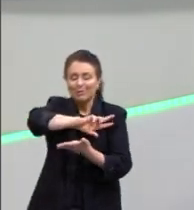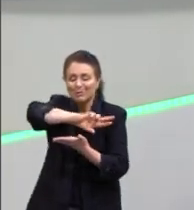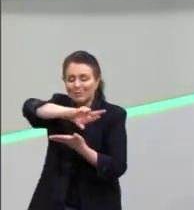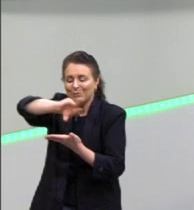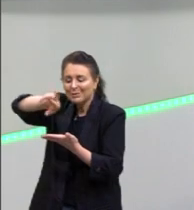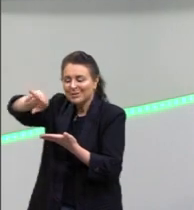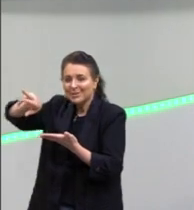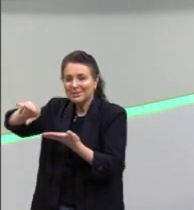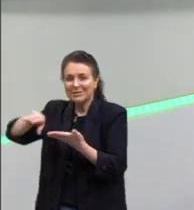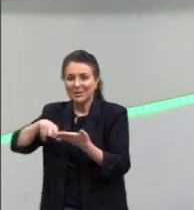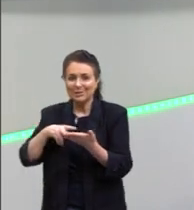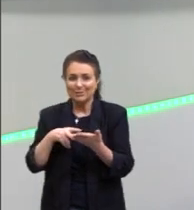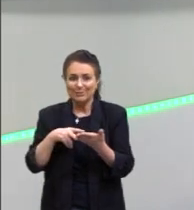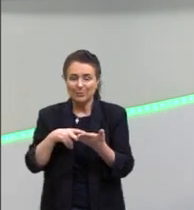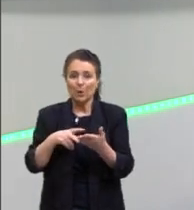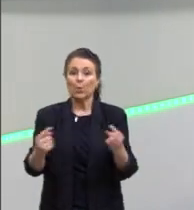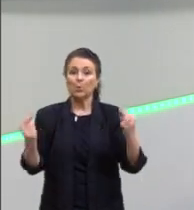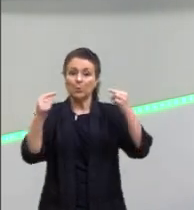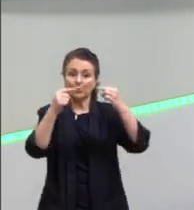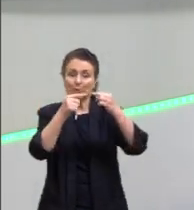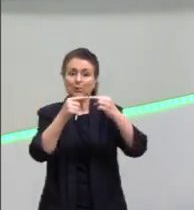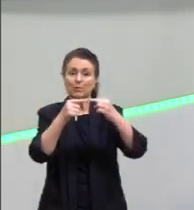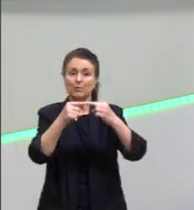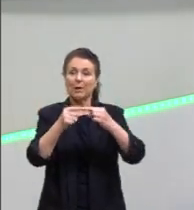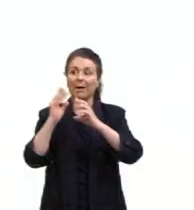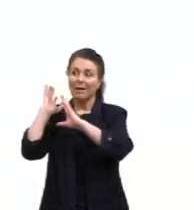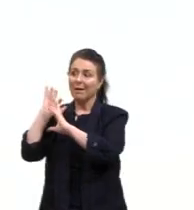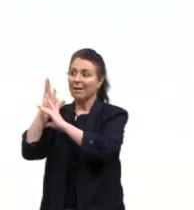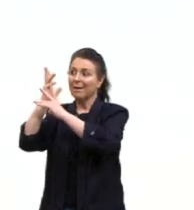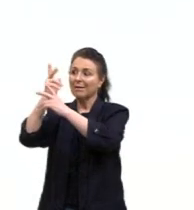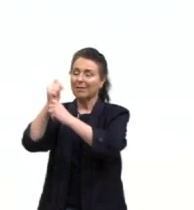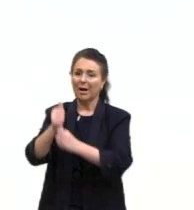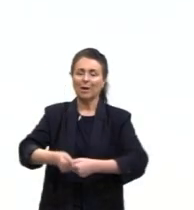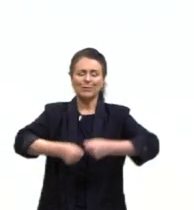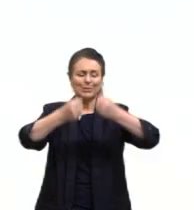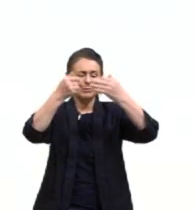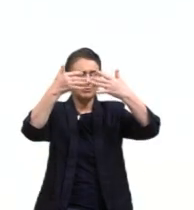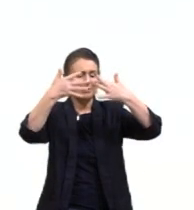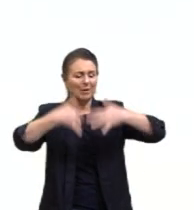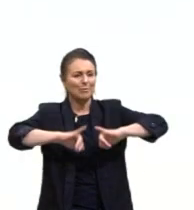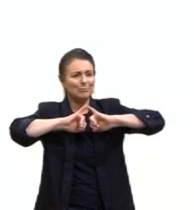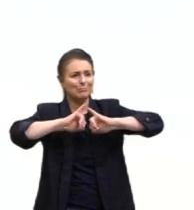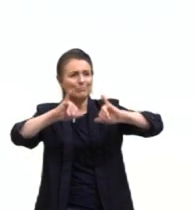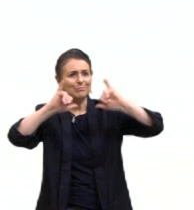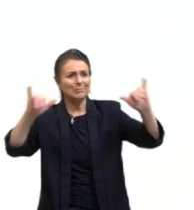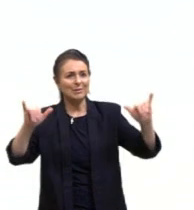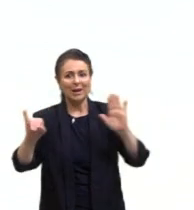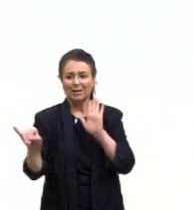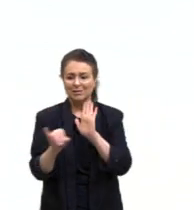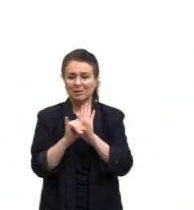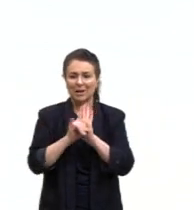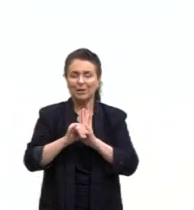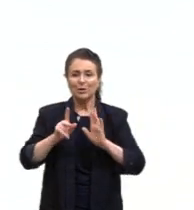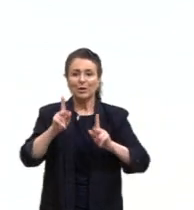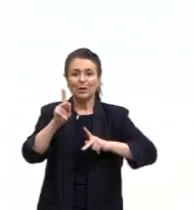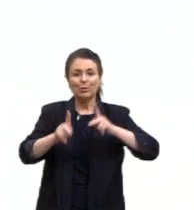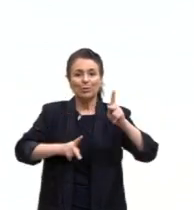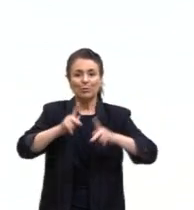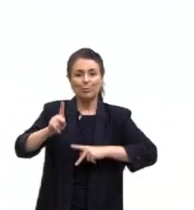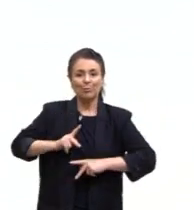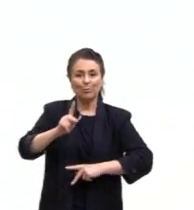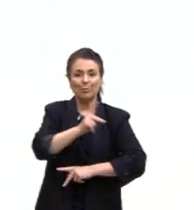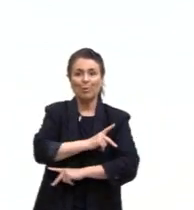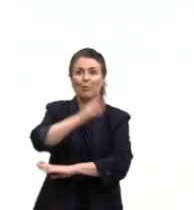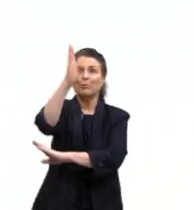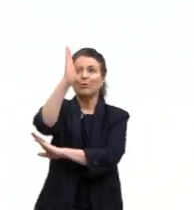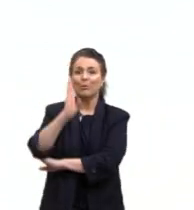Justamente, o objetivo dessa Bienal era resgatar, falar um pouco da identidade do povo brasileiro e da produção artística do povo brasileiro.